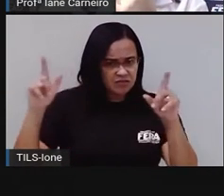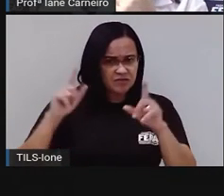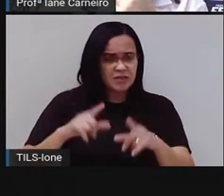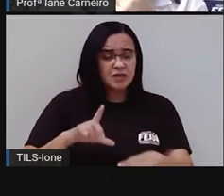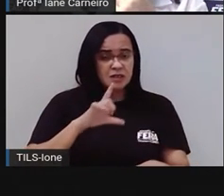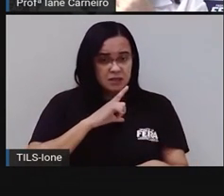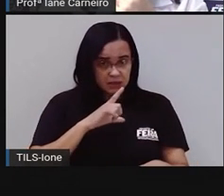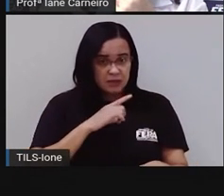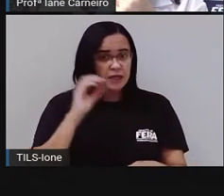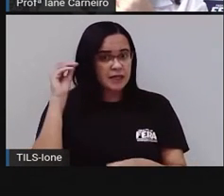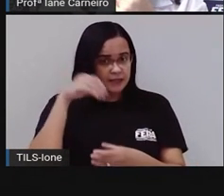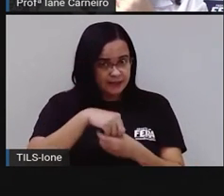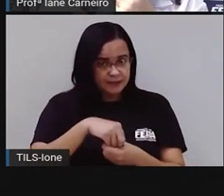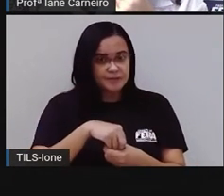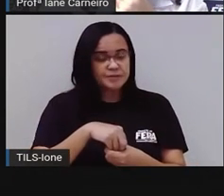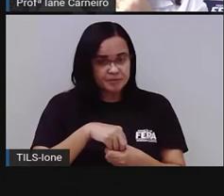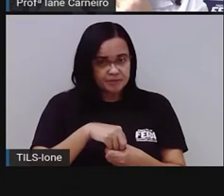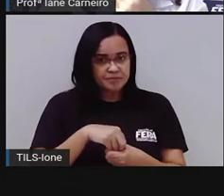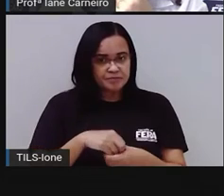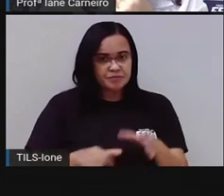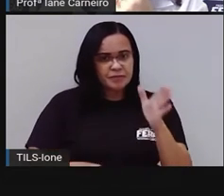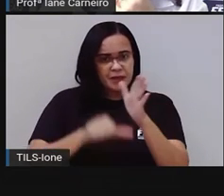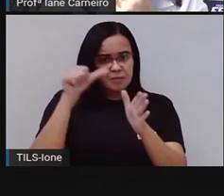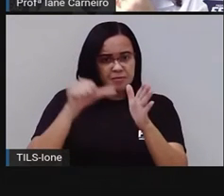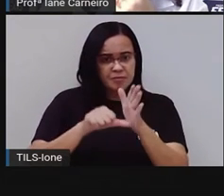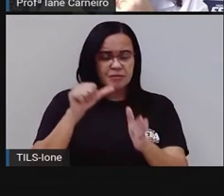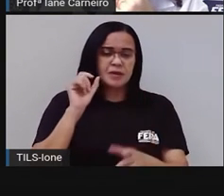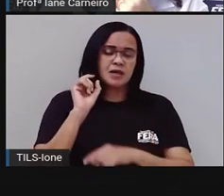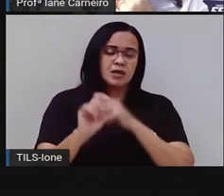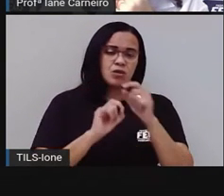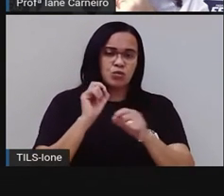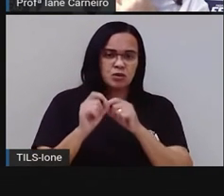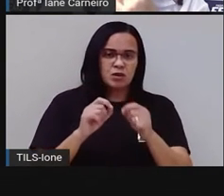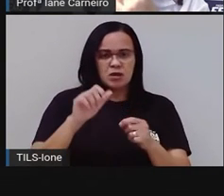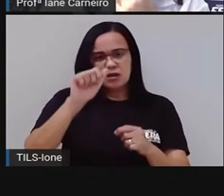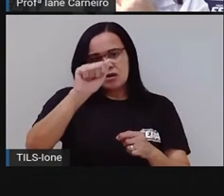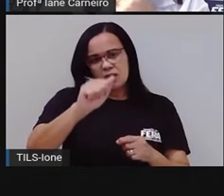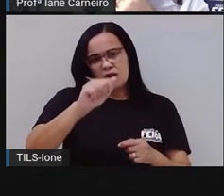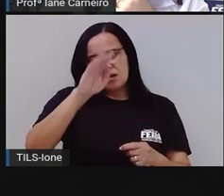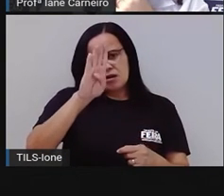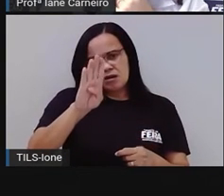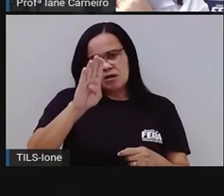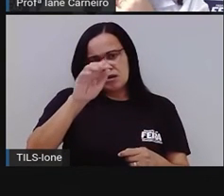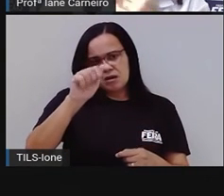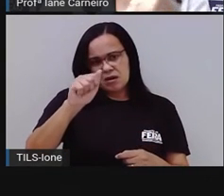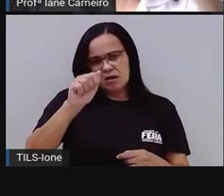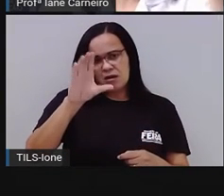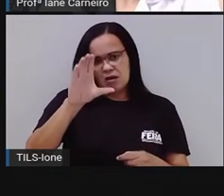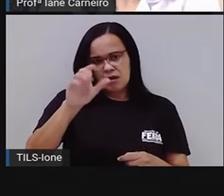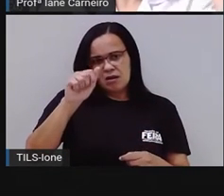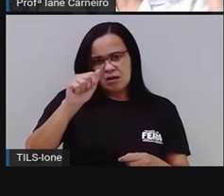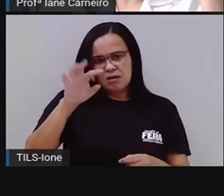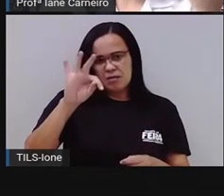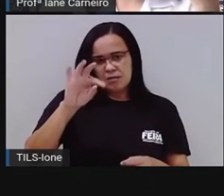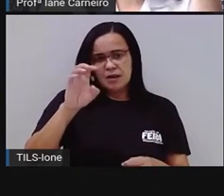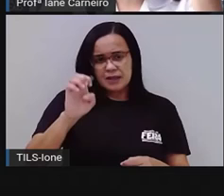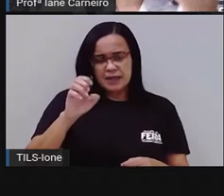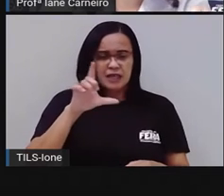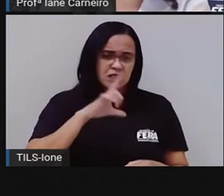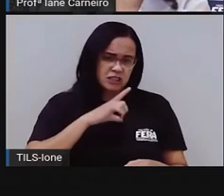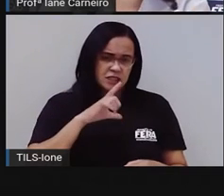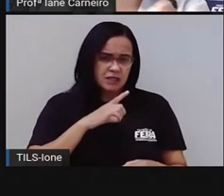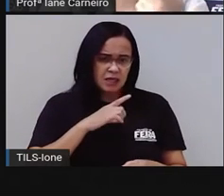lá. A primeira que a Pró trouxe foi a palavra abacate. Será que tem uma outra palavra